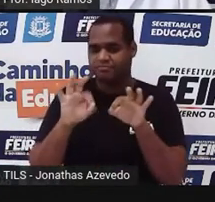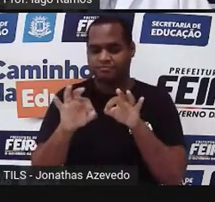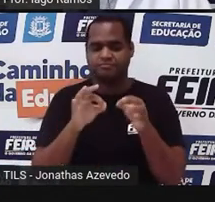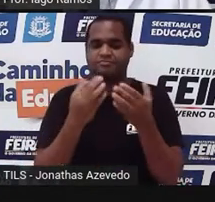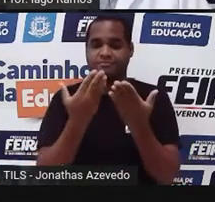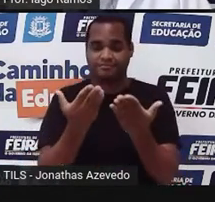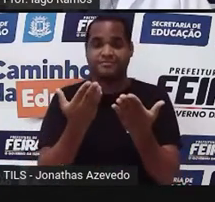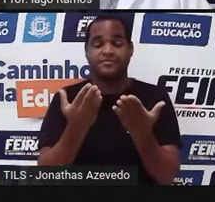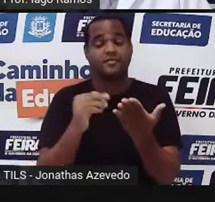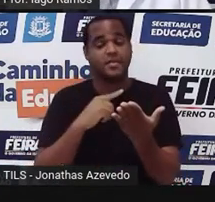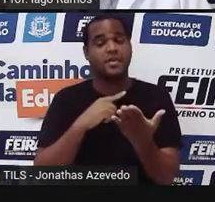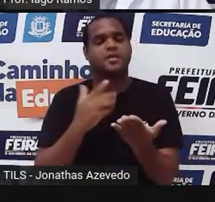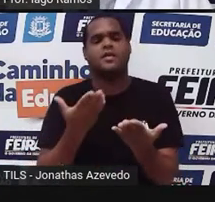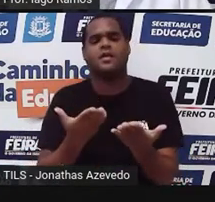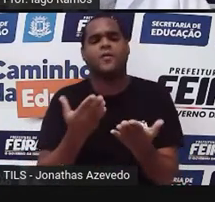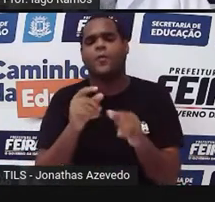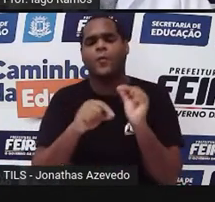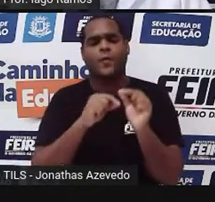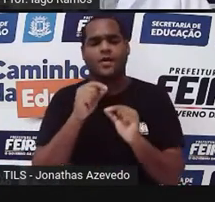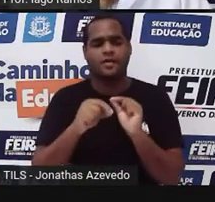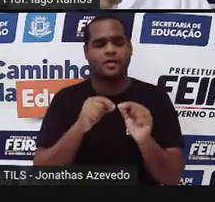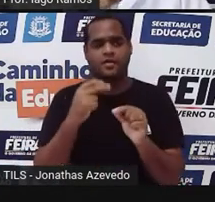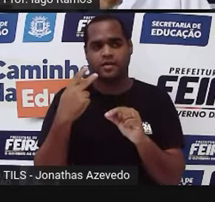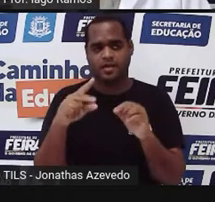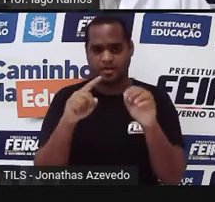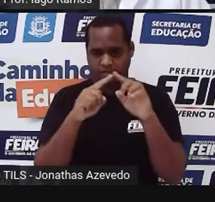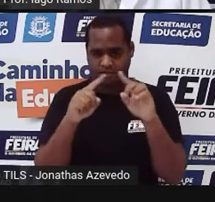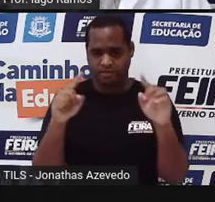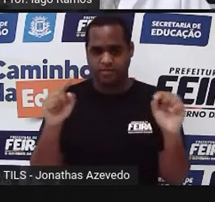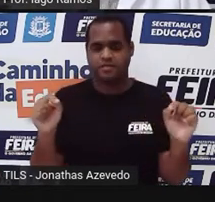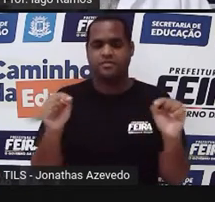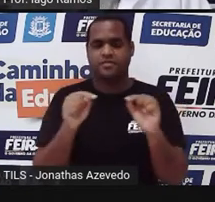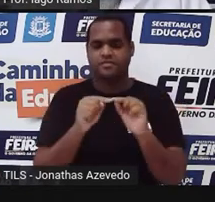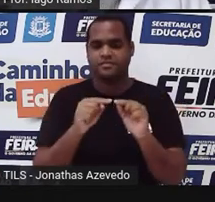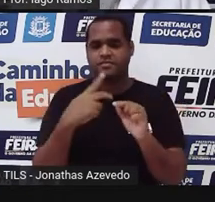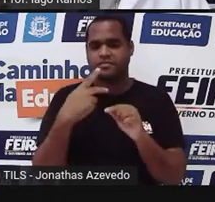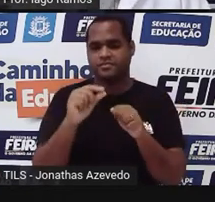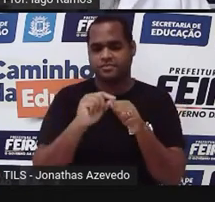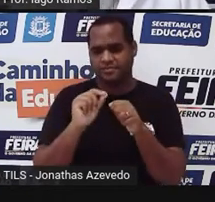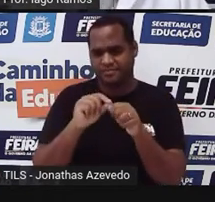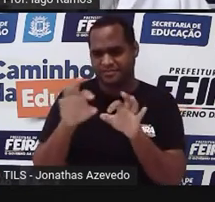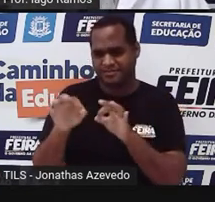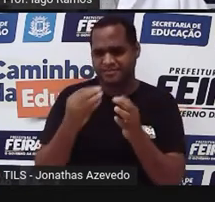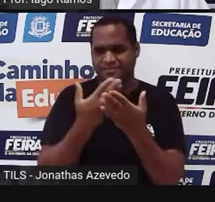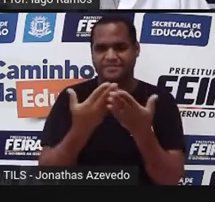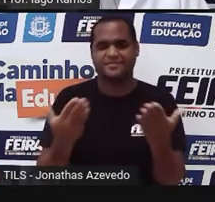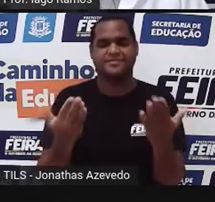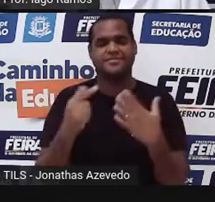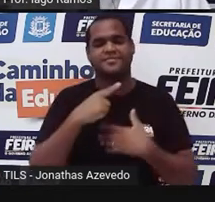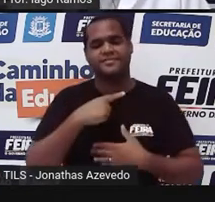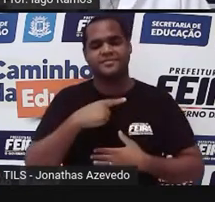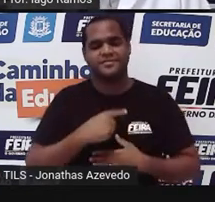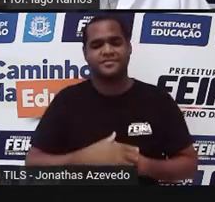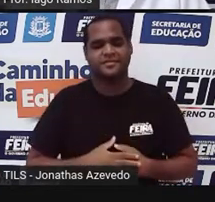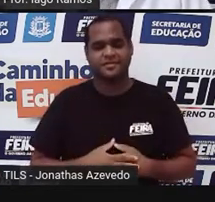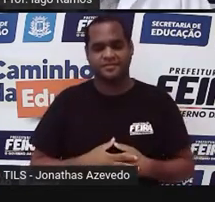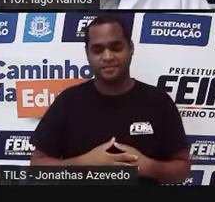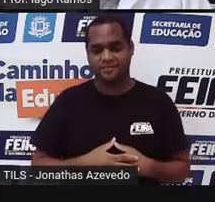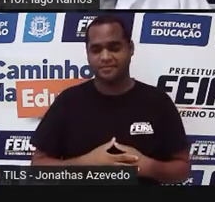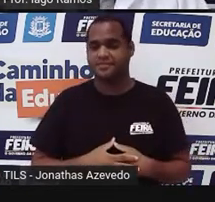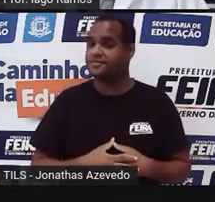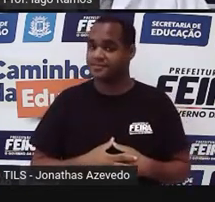ter esse retângulo construído aí por você, certo? Bom,